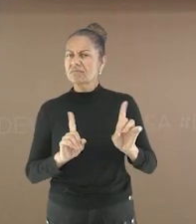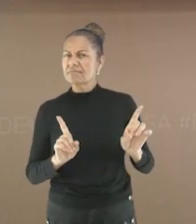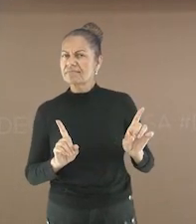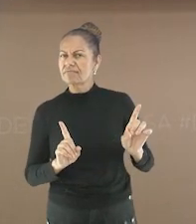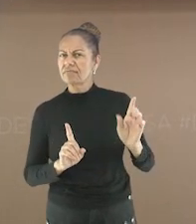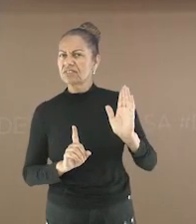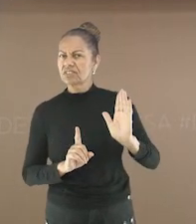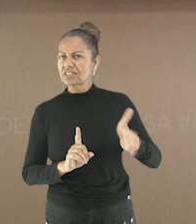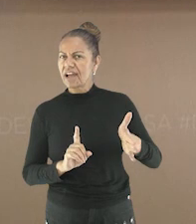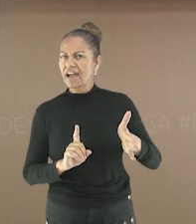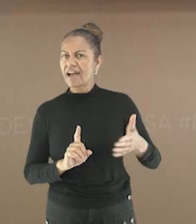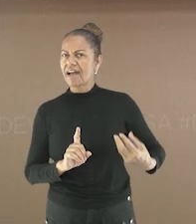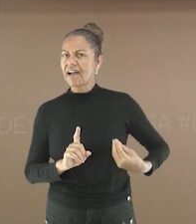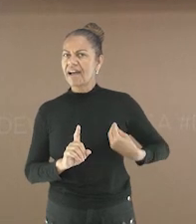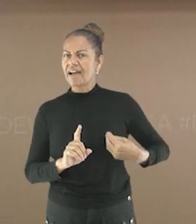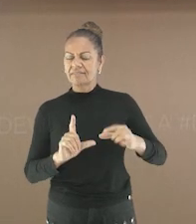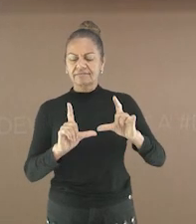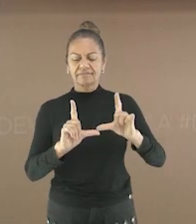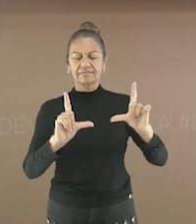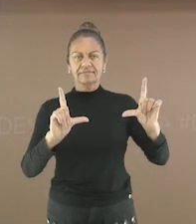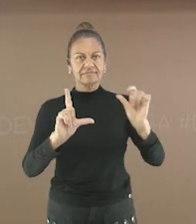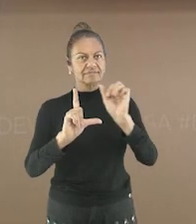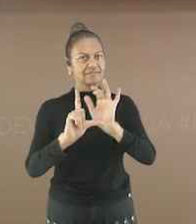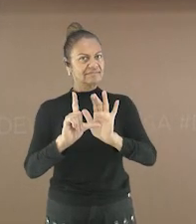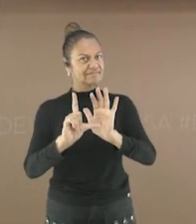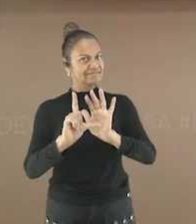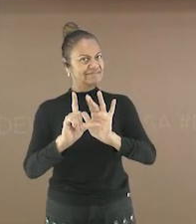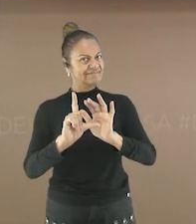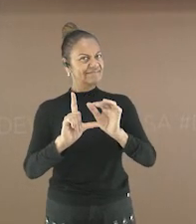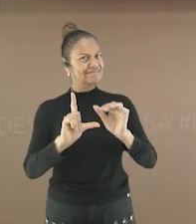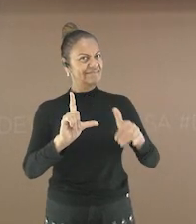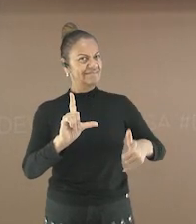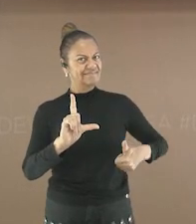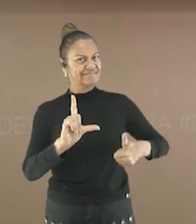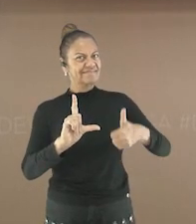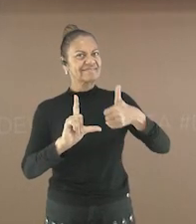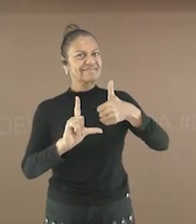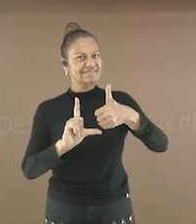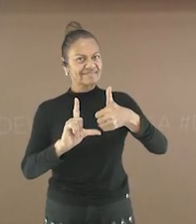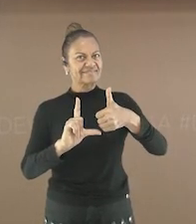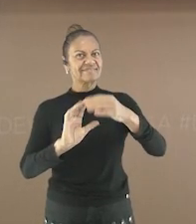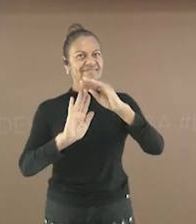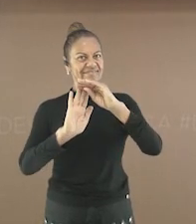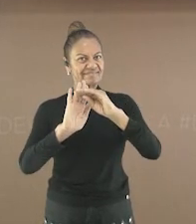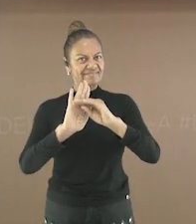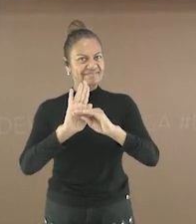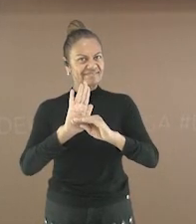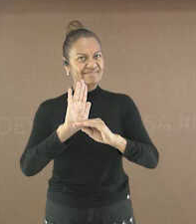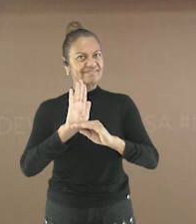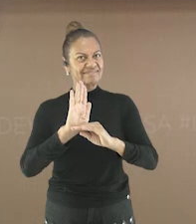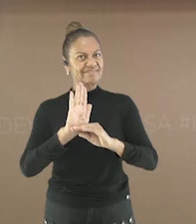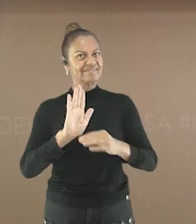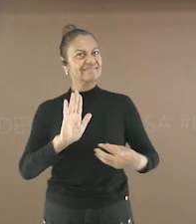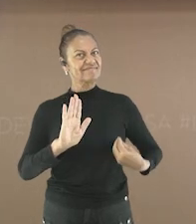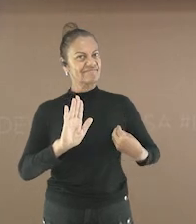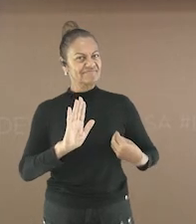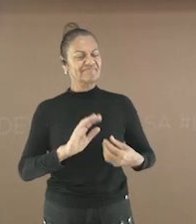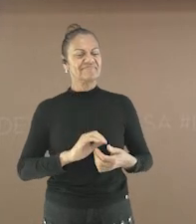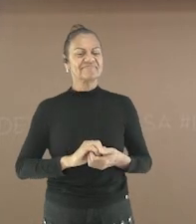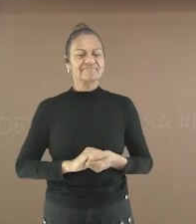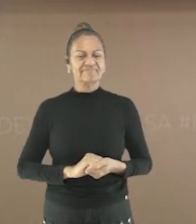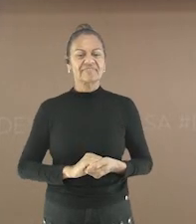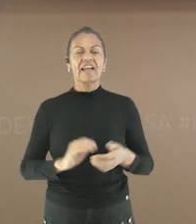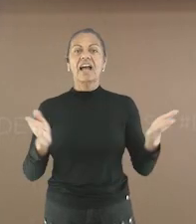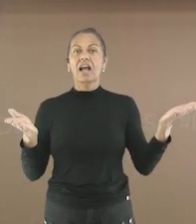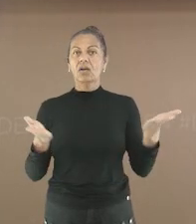registraram a presença na aula de hoje? Se ainda não, aponte a câmera do seu celular para o QR Code que aparece aí na